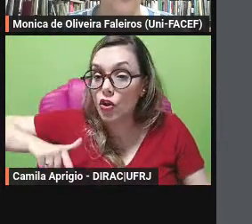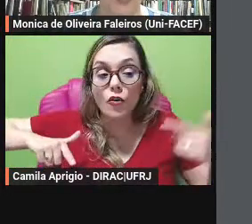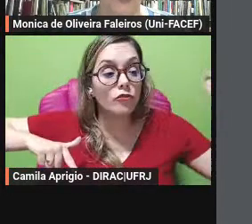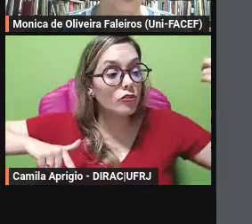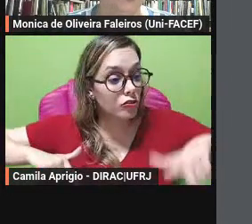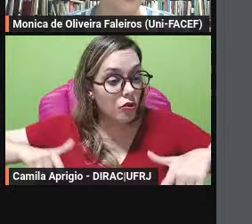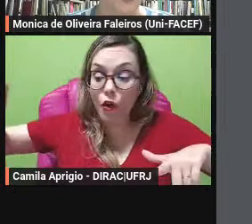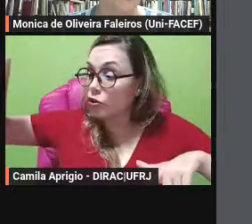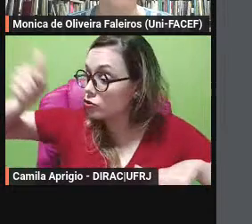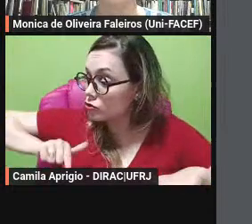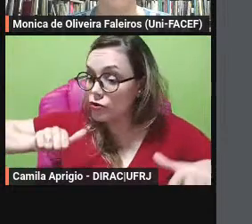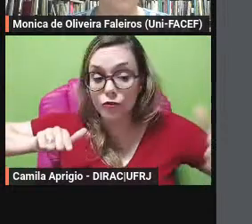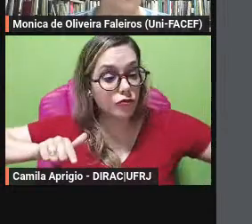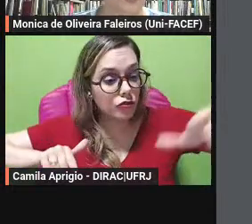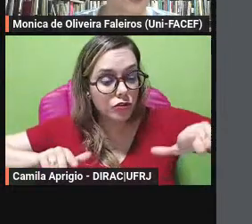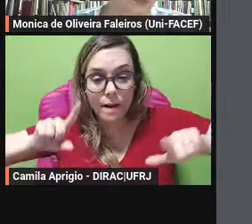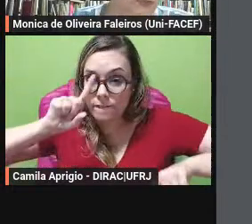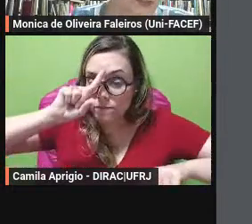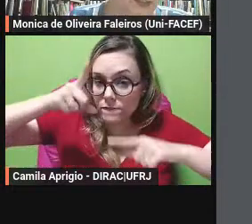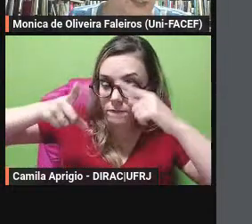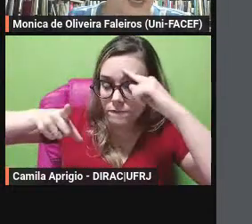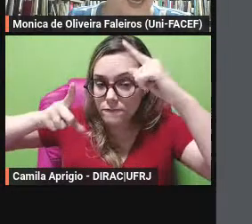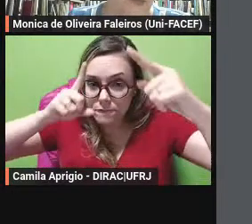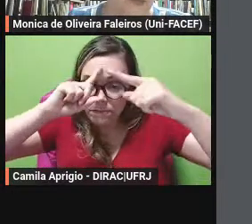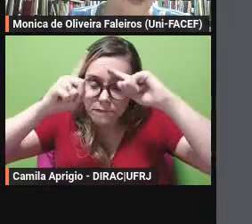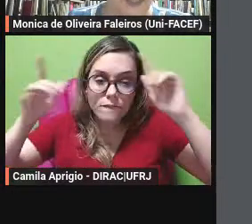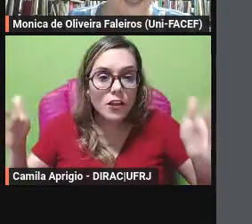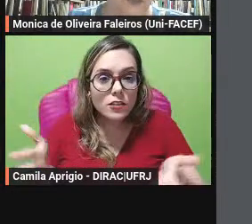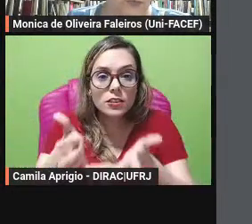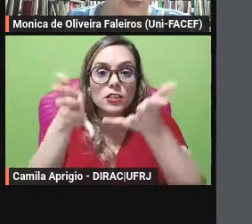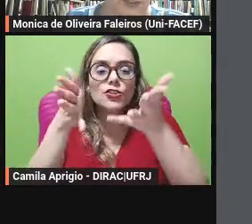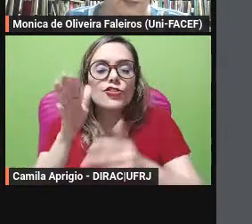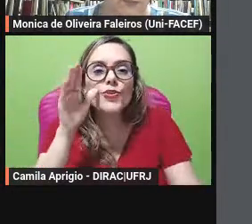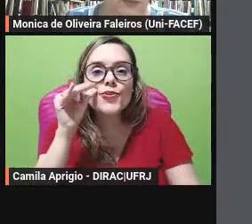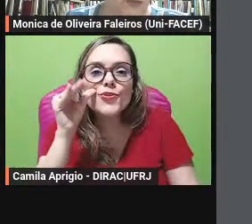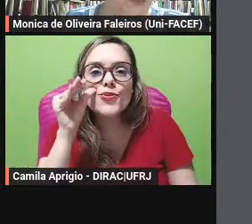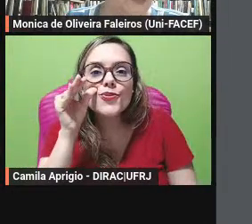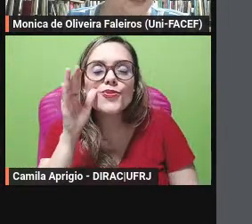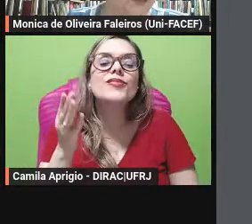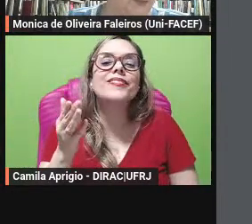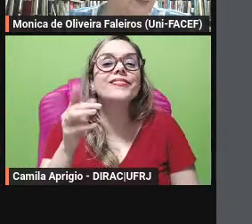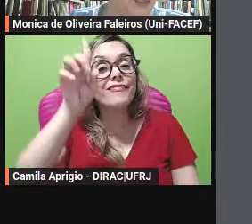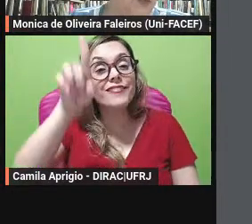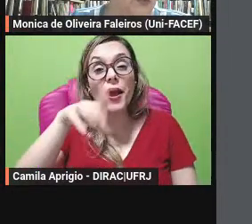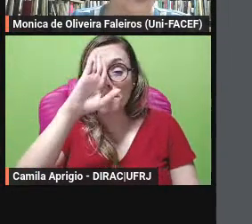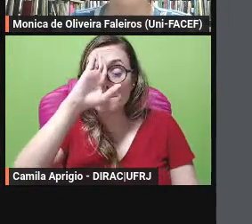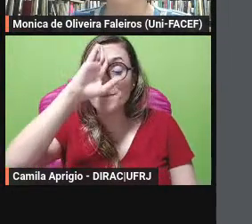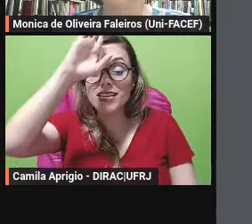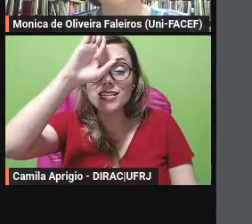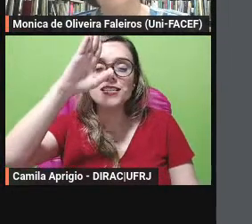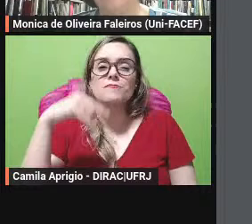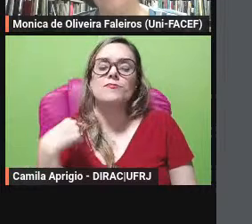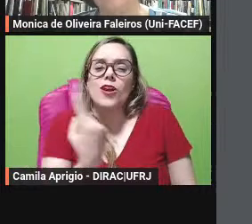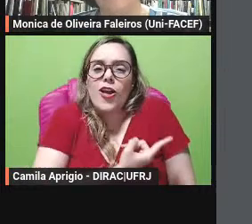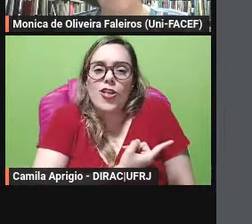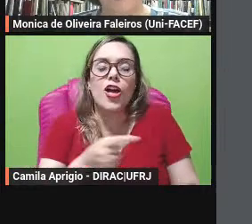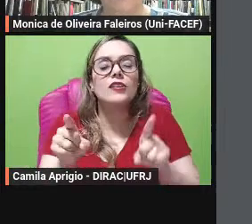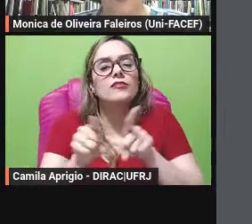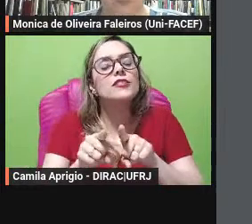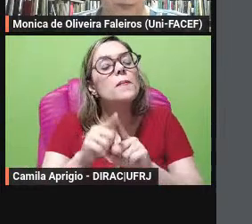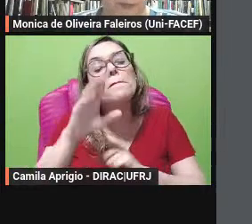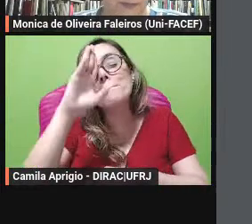ativar a curiosidade e participação do leitor algo que será a tônica de sua obra e principalmente do que nos interessa aqui